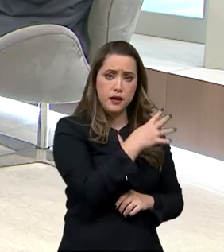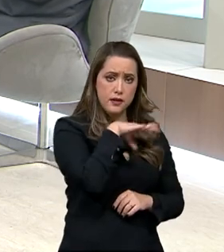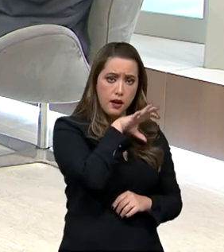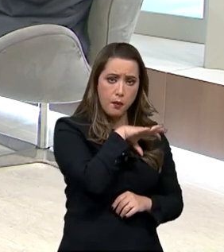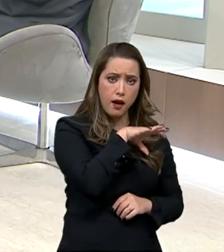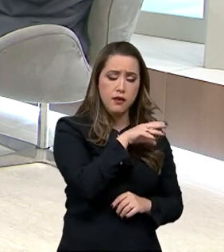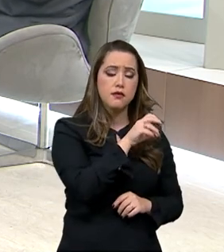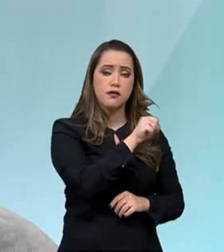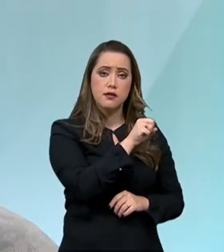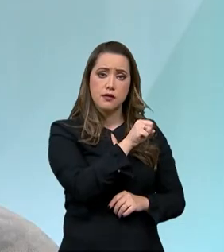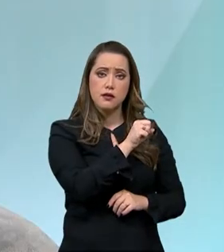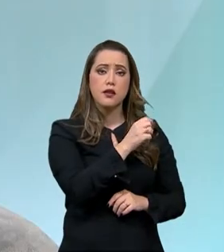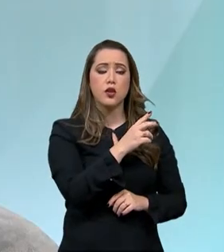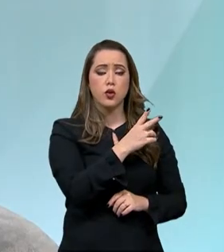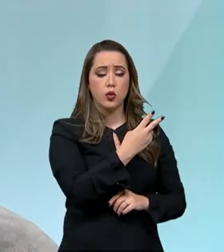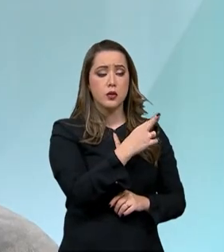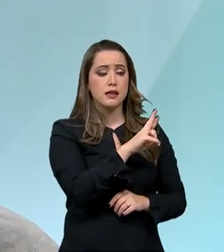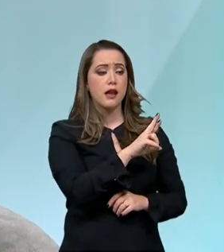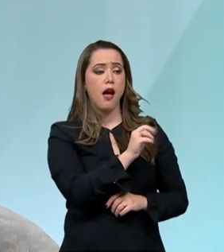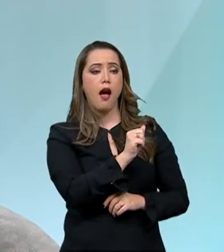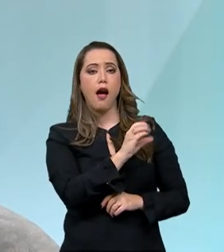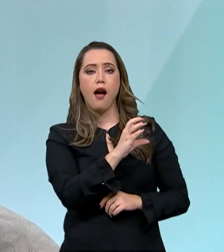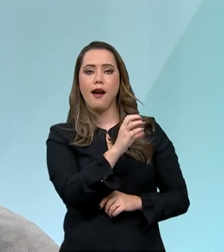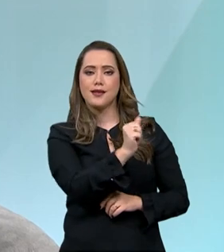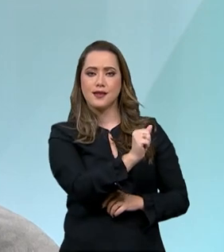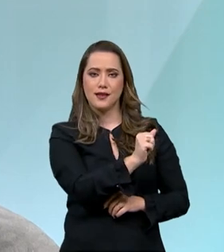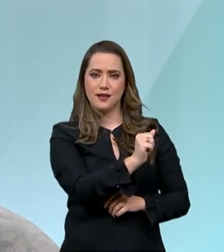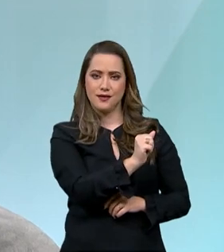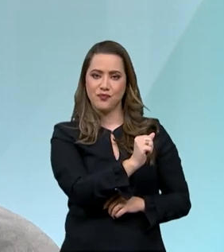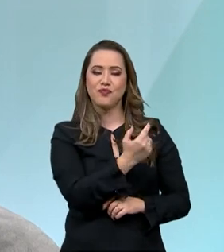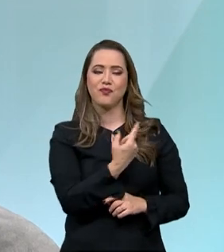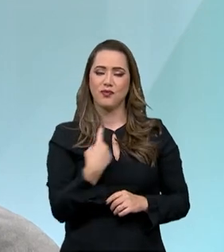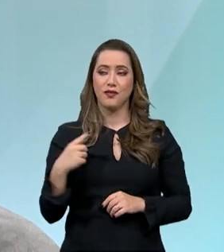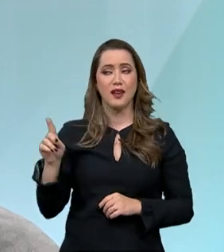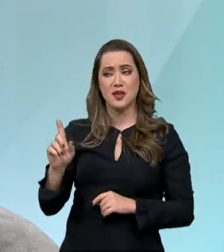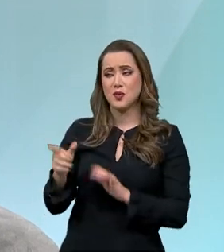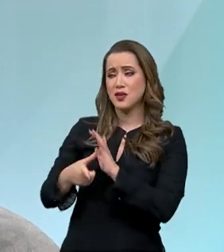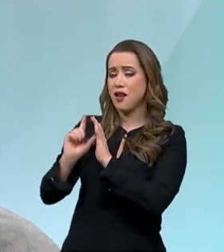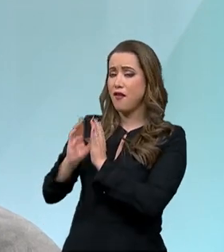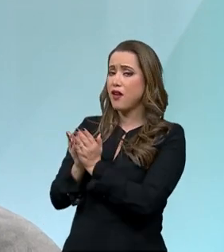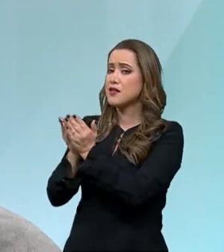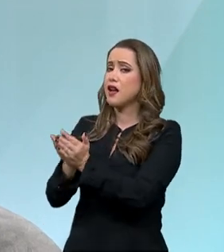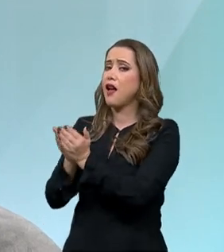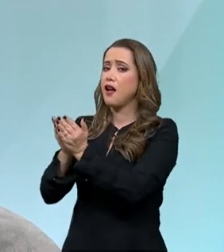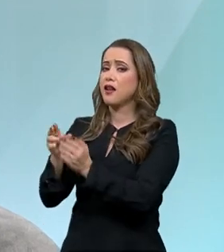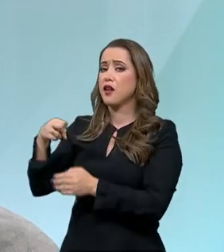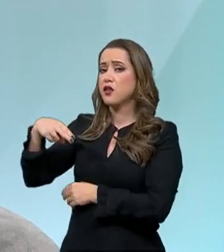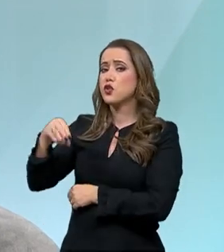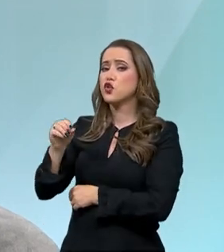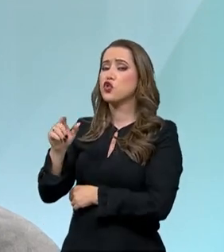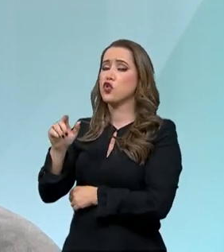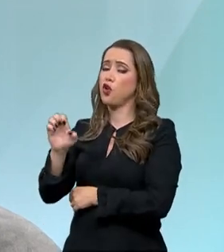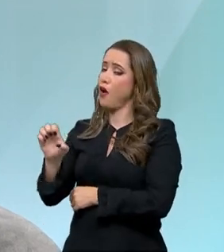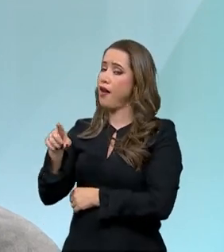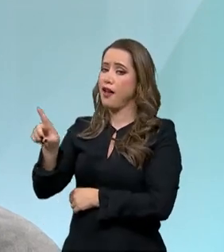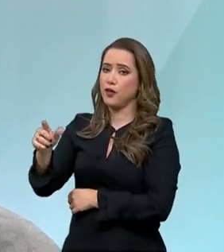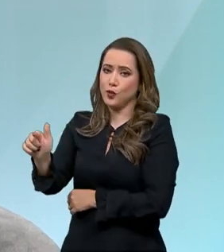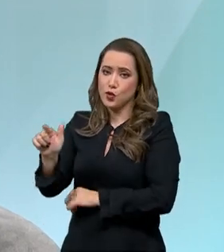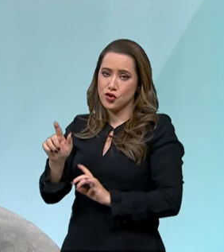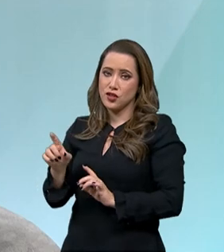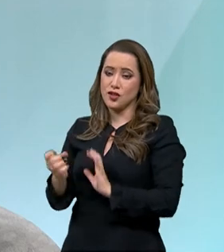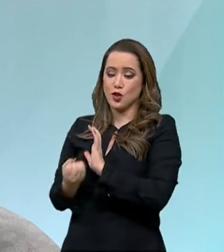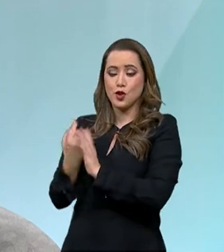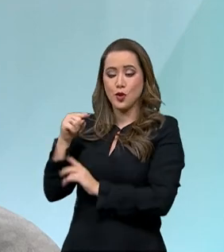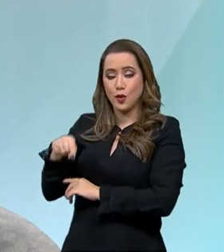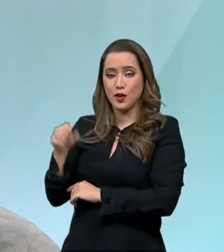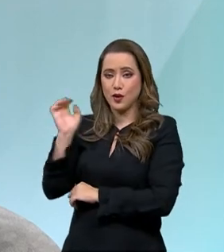Exatamente. Esse não estava na Arca de Noé, foi desenvolvido aqui pelo Brasil. E o terceiro pilar foi o desenvolvimento de